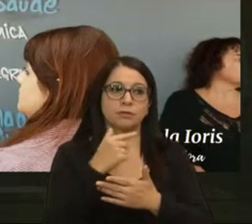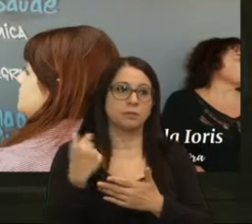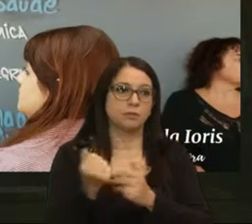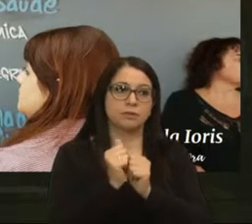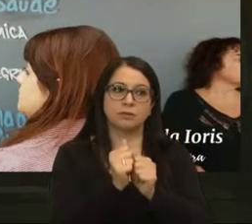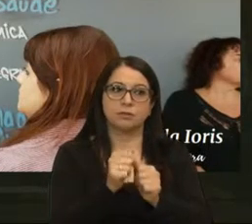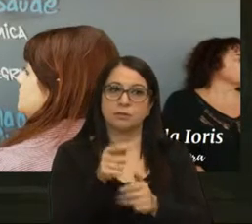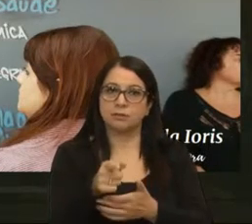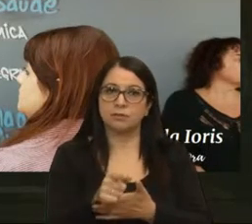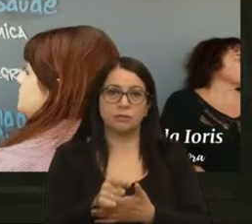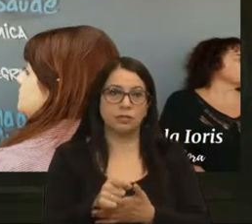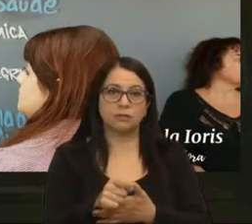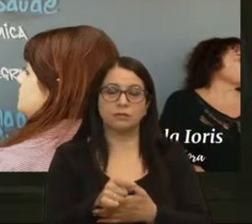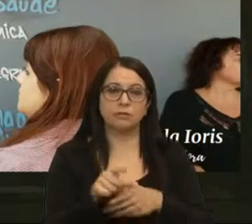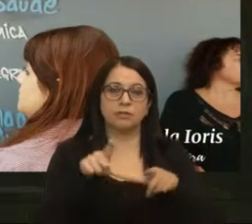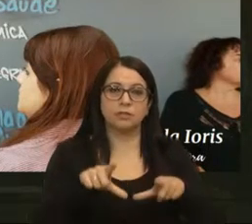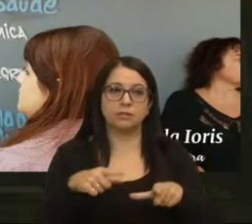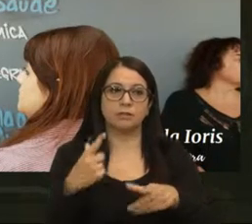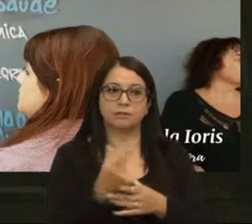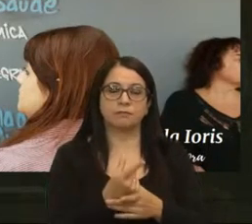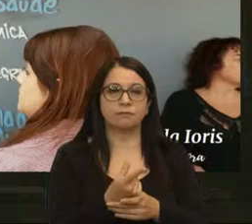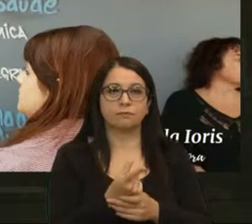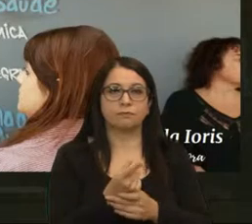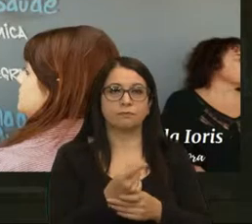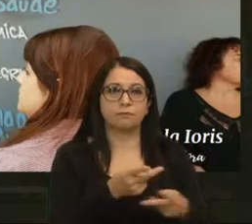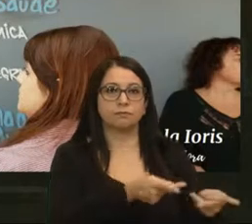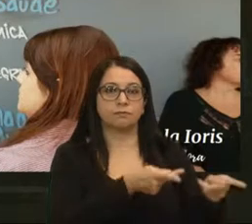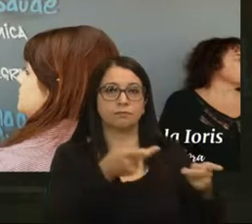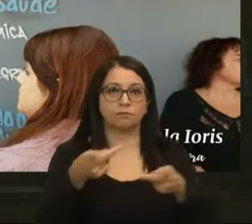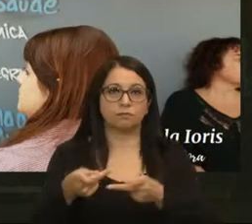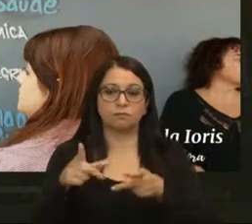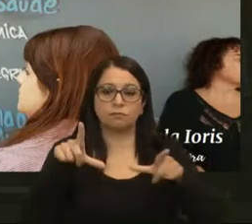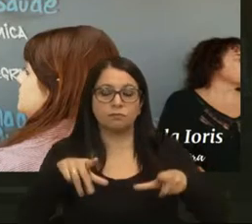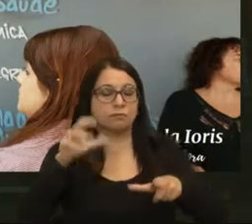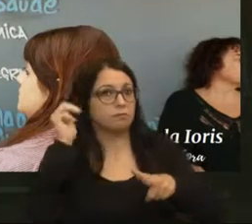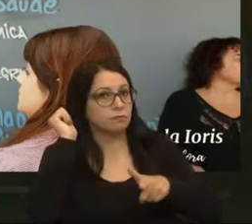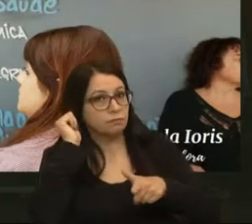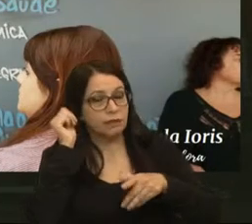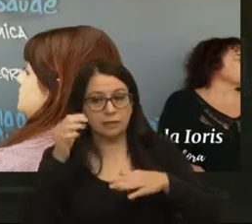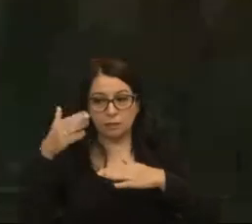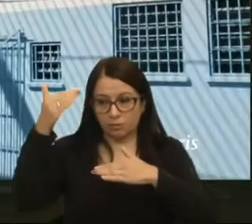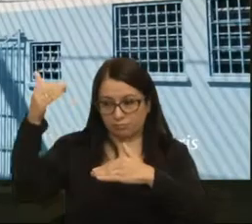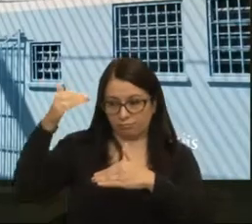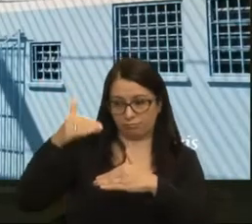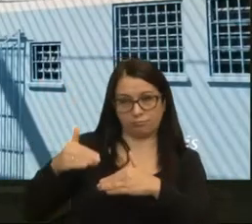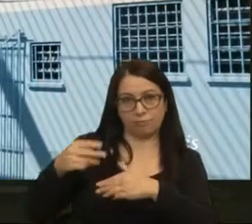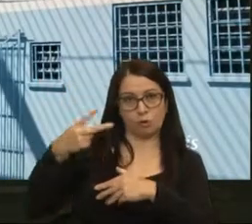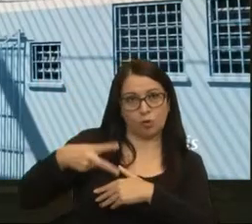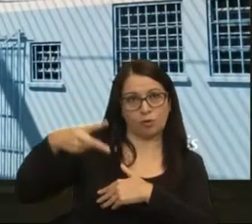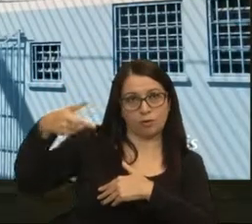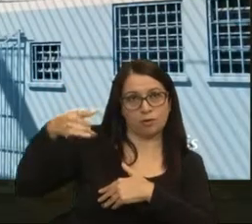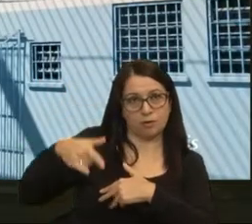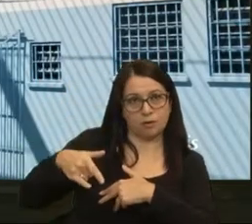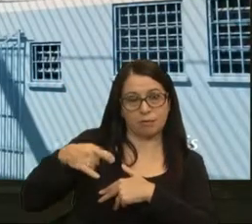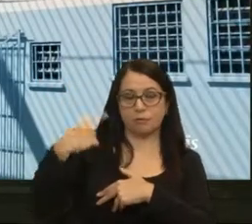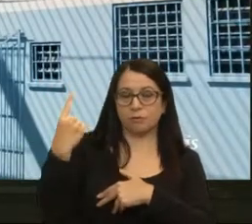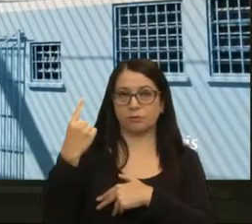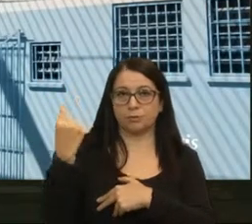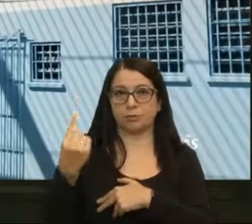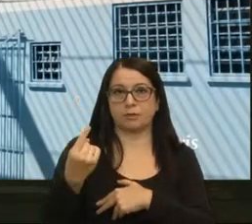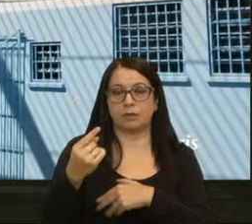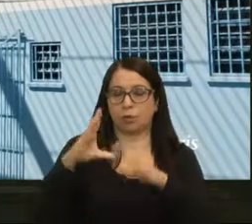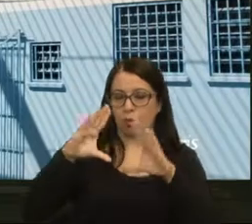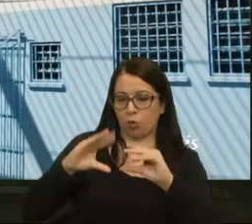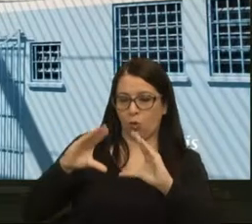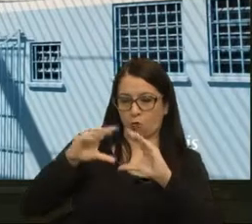eles, ficamos na mesma sala. Visitamos os quartos, são beliches, com camas individuais, com